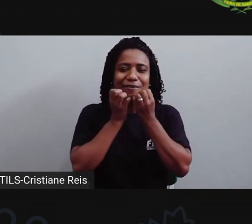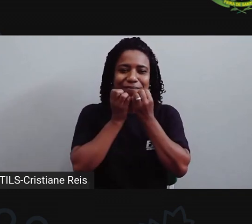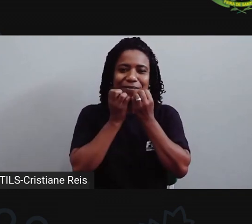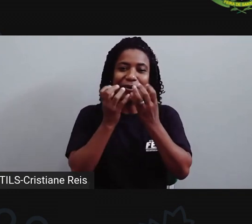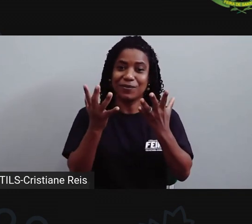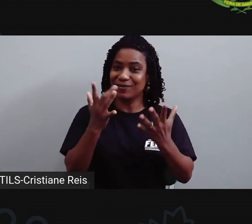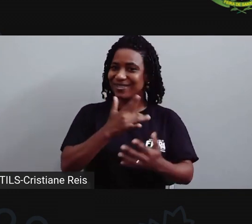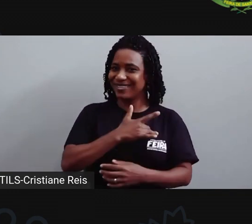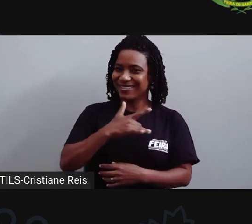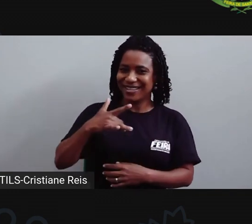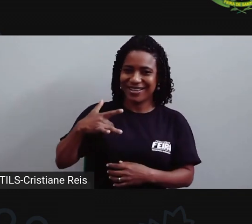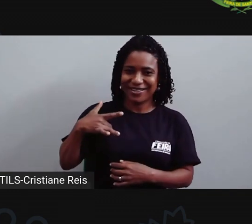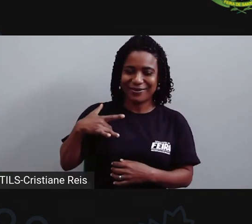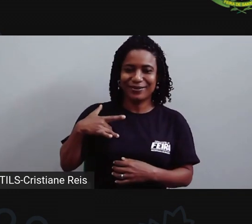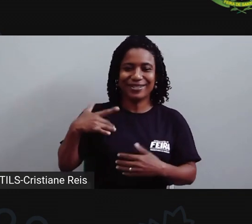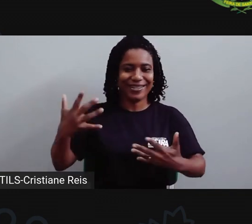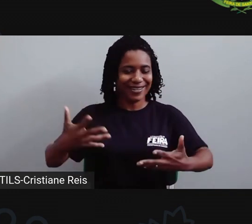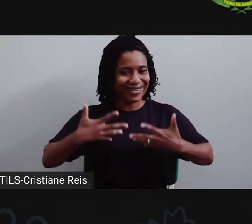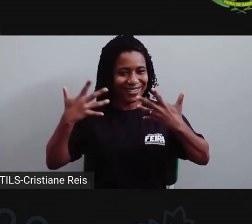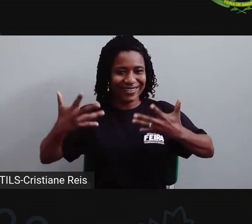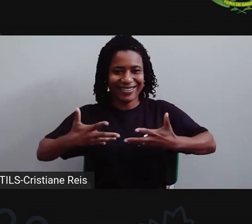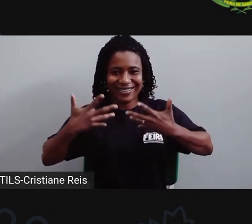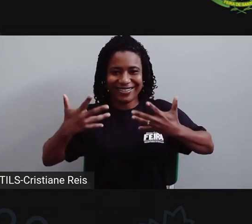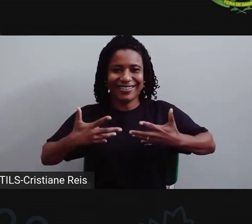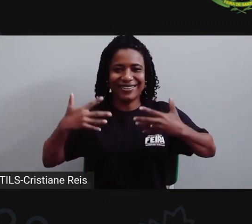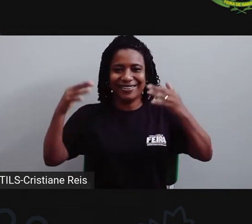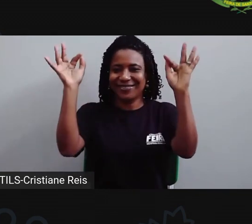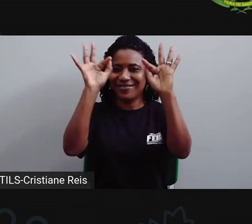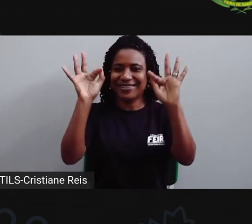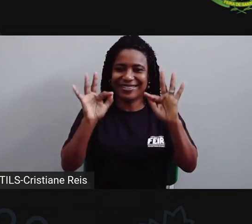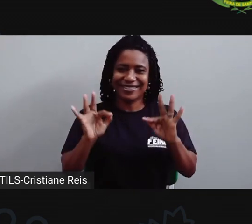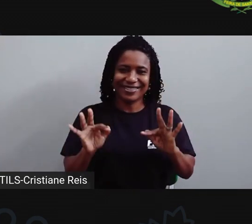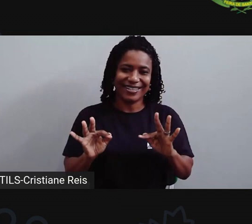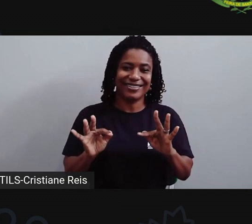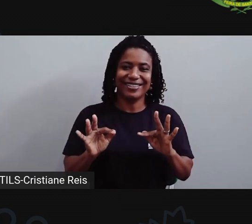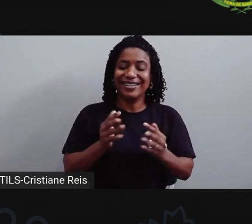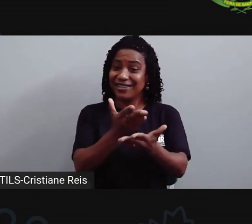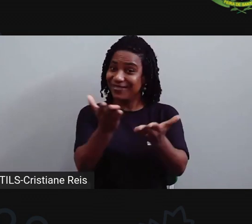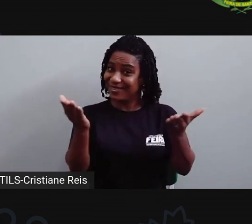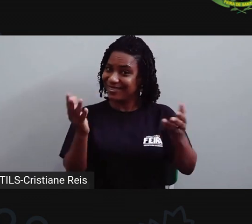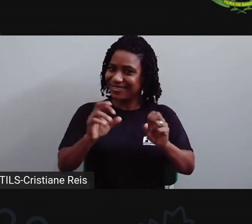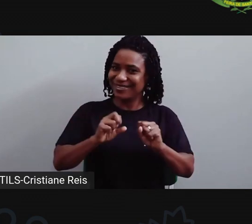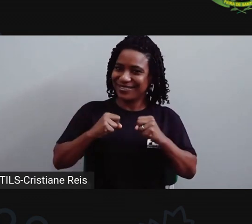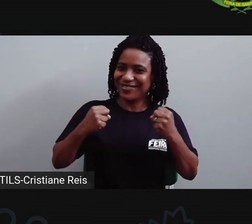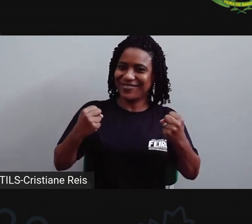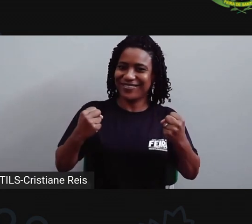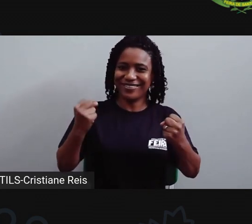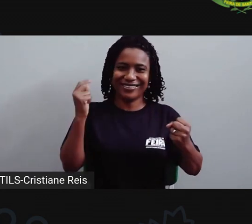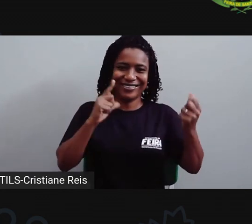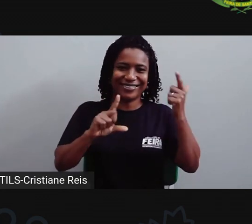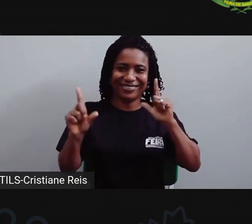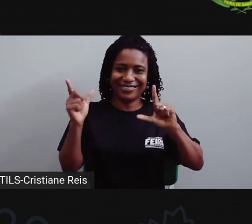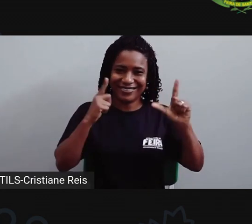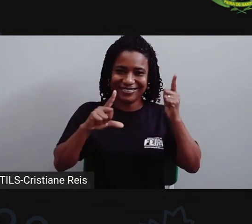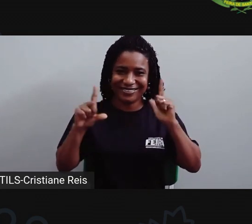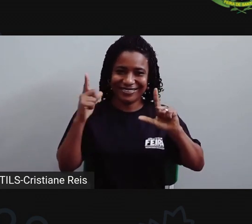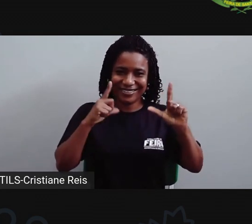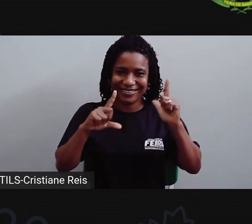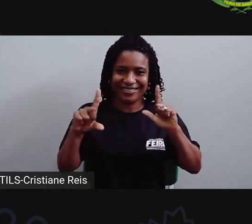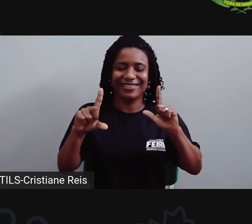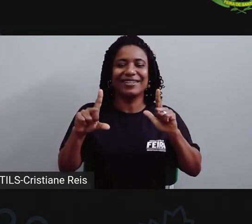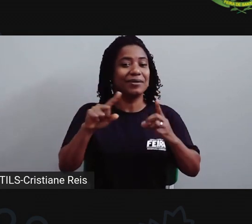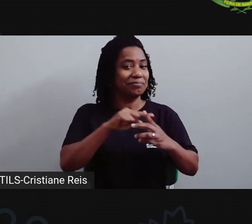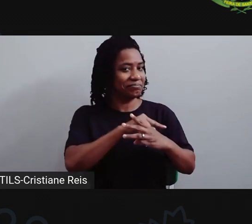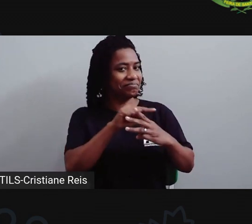saúde, alegria e felicidade, porque o resto aí vocês correm atrás com tranquilidade, tendo essas duas